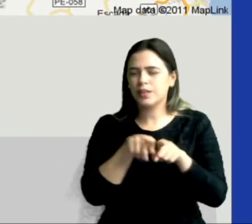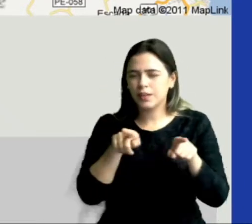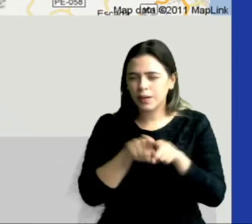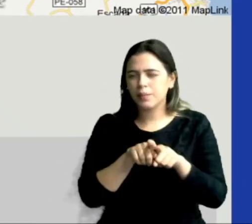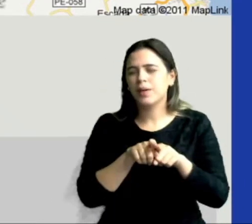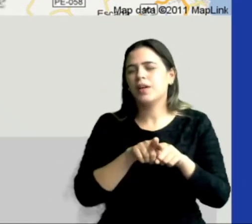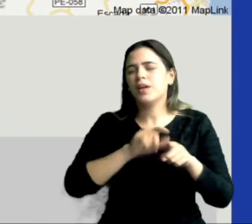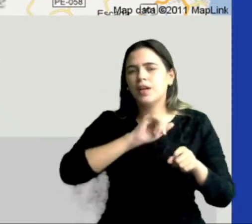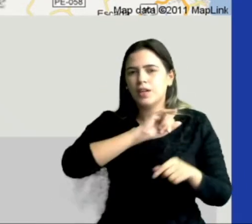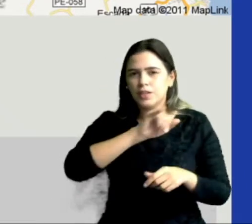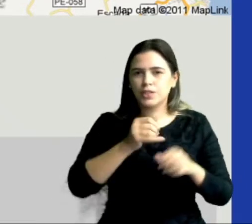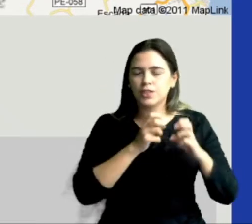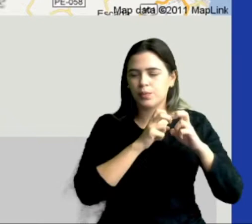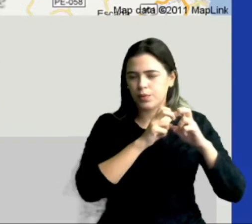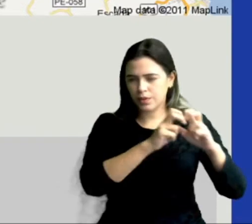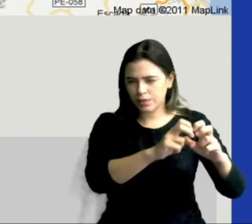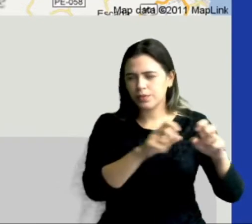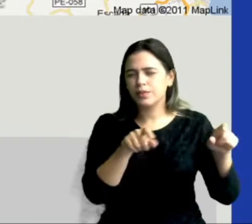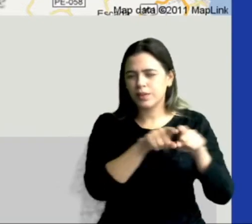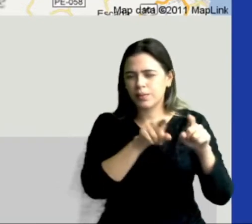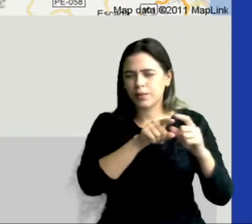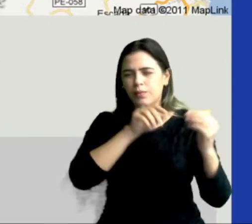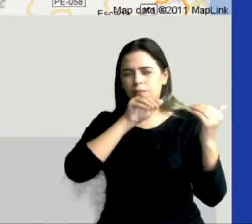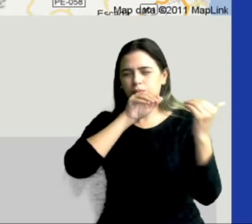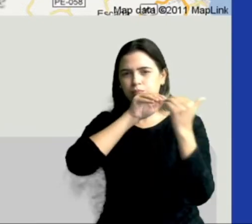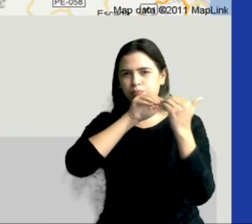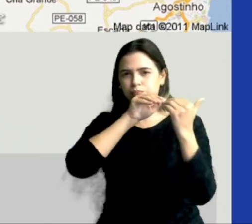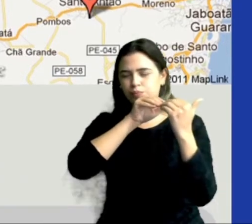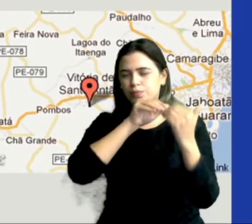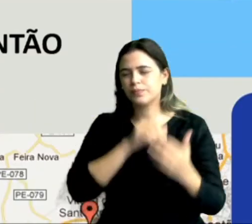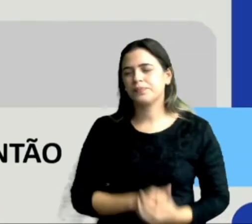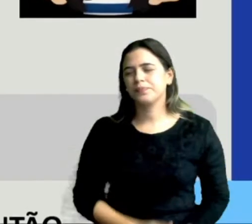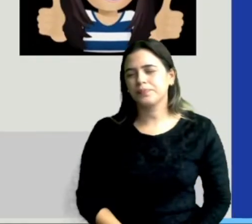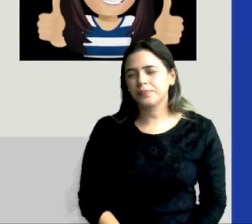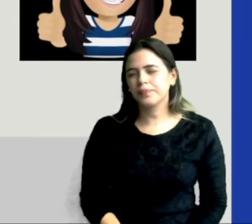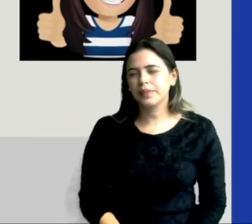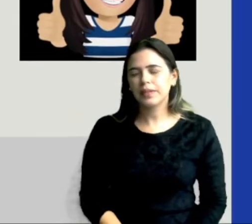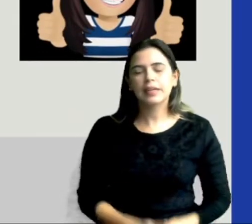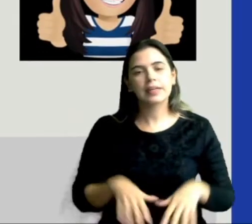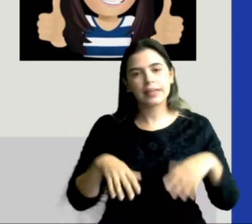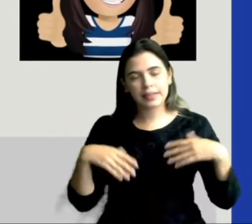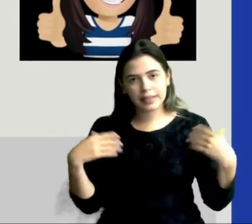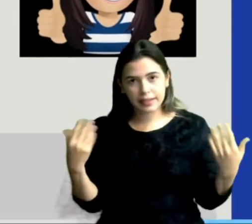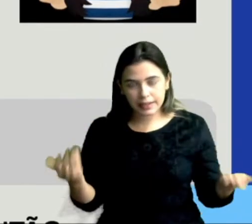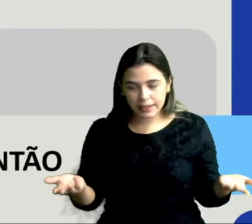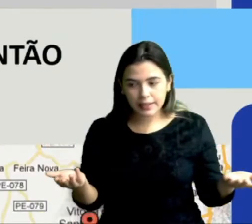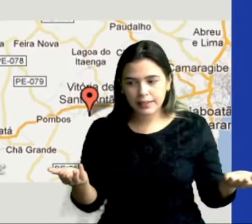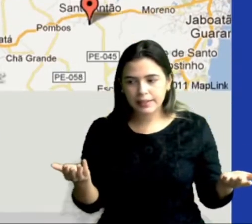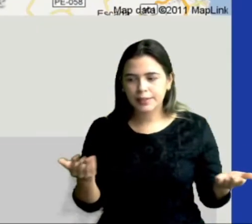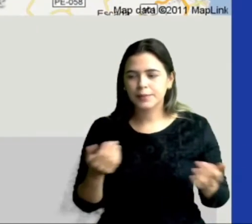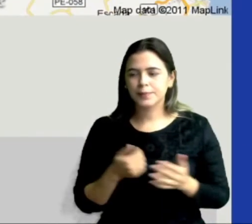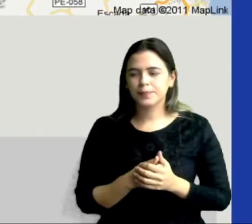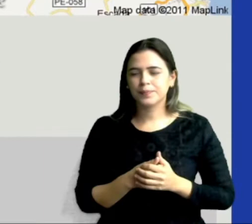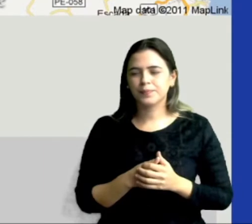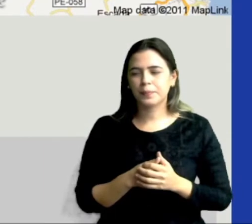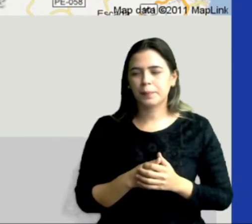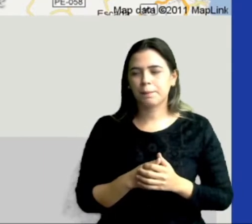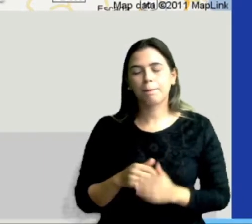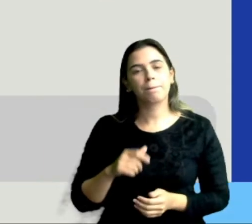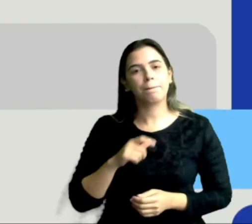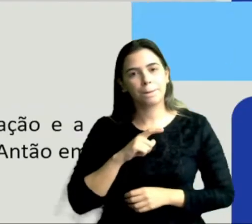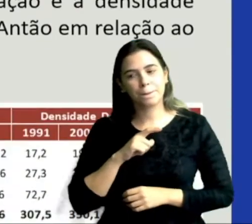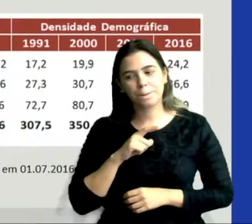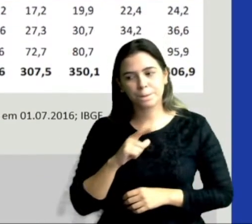Guararapes, da região metropolitana. Ok? E aí, nós